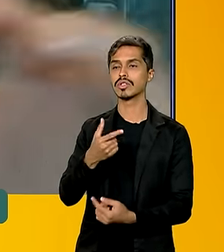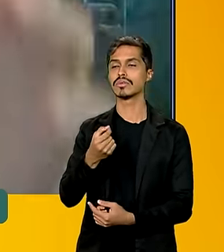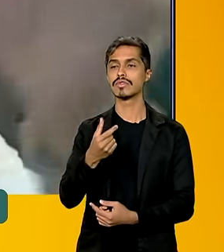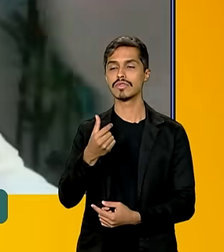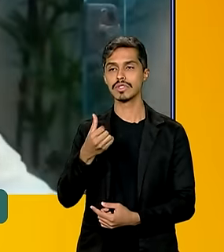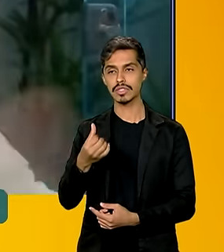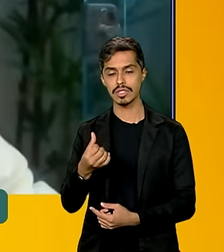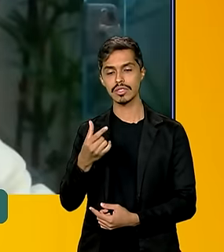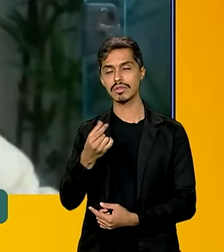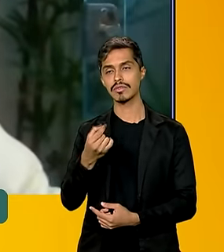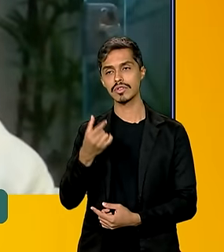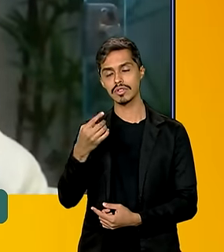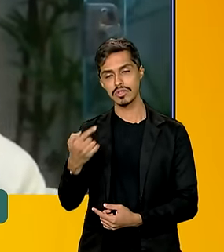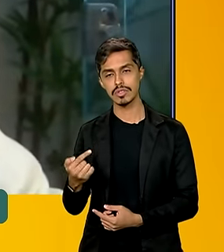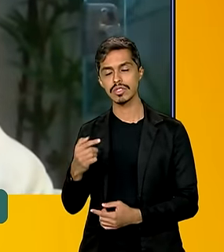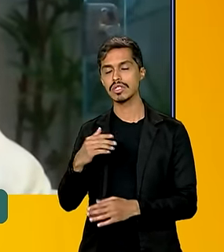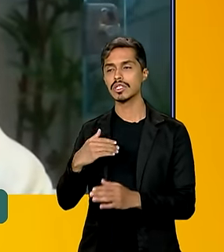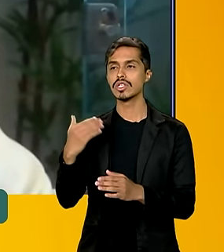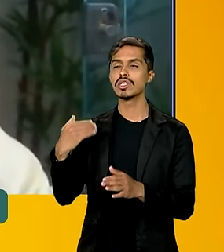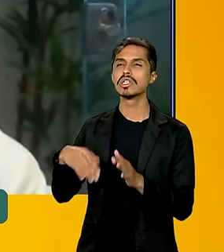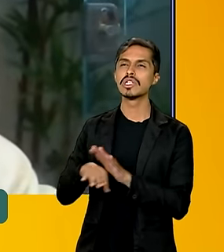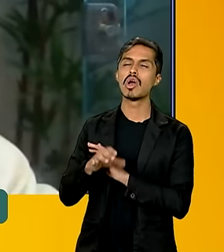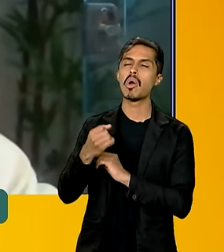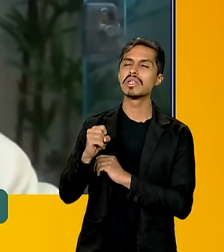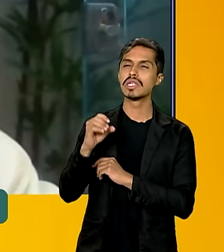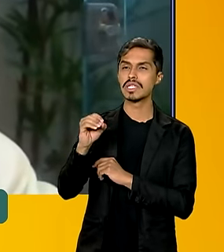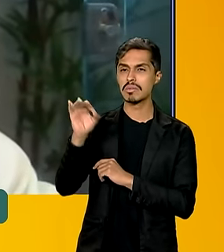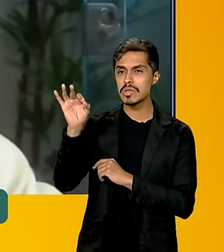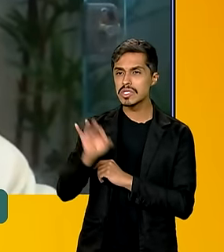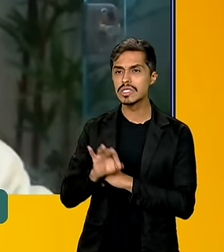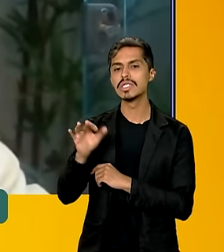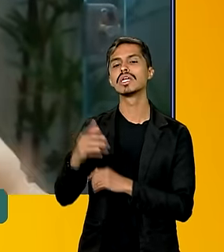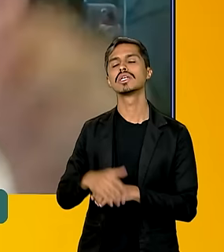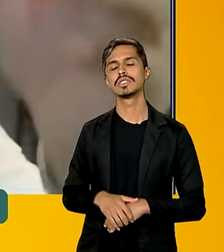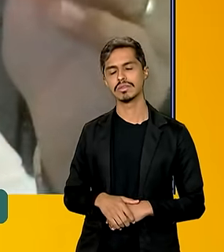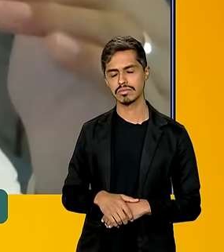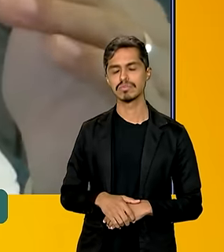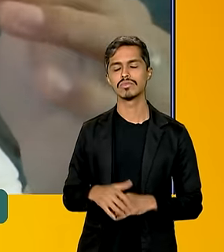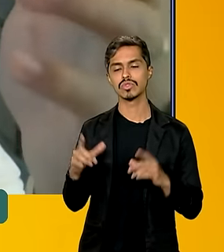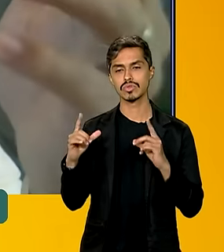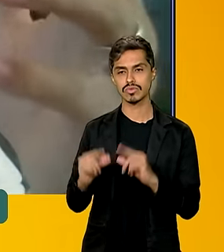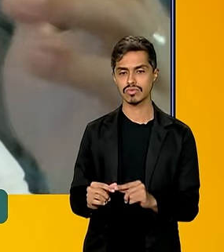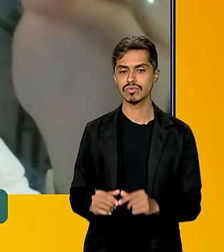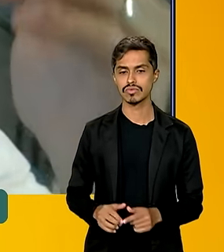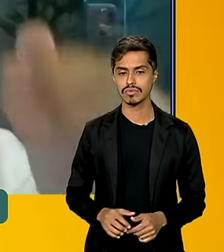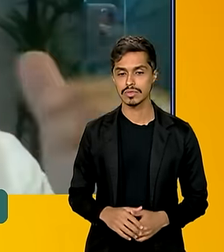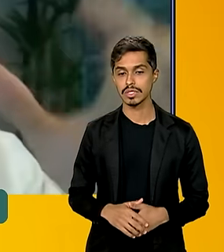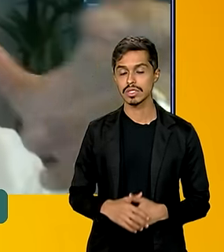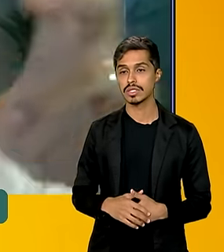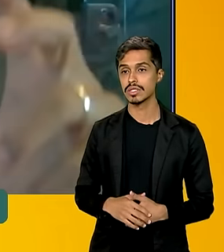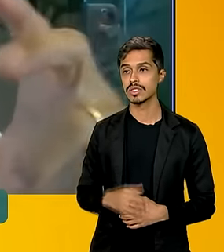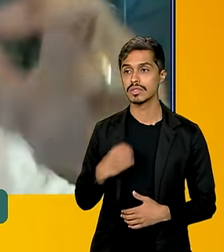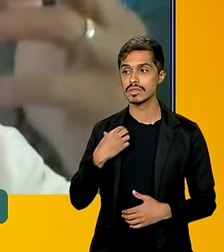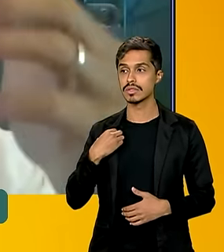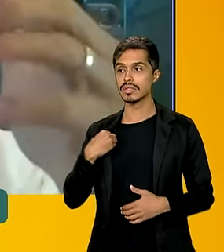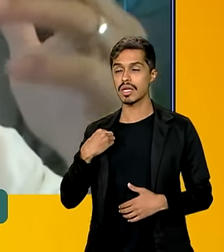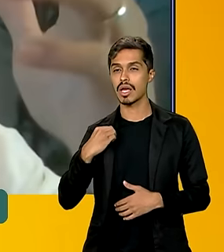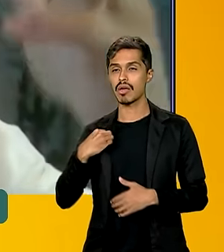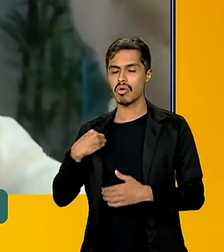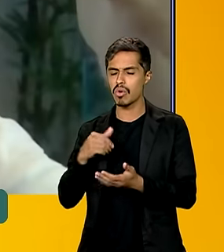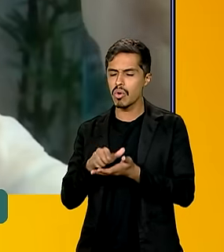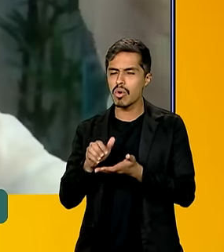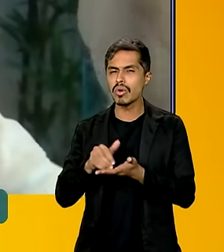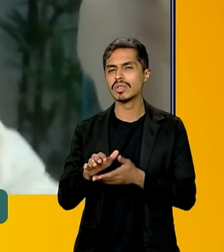é chegar a pelo menos 80% de redução de desmatamento na Amazônia. Ou seja, o desmatamento remanescente já está